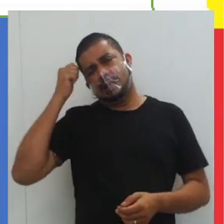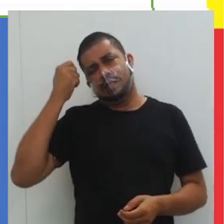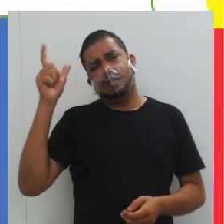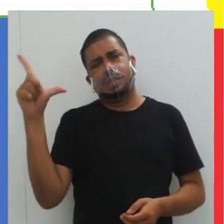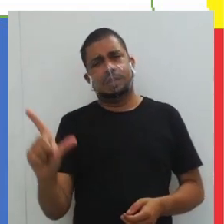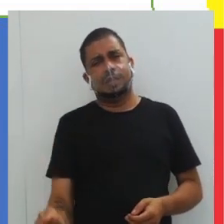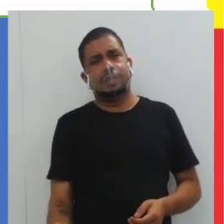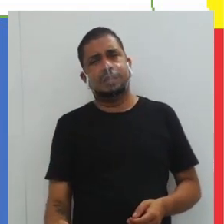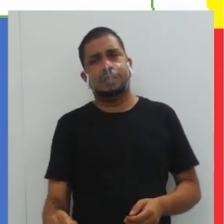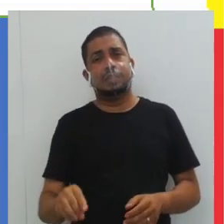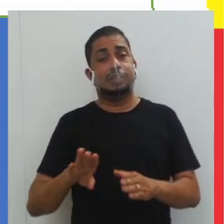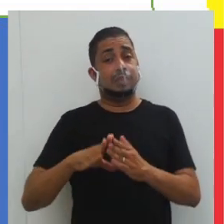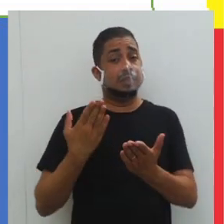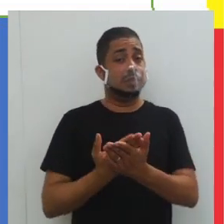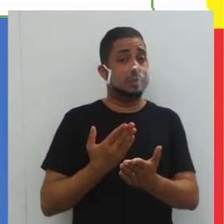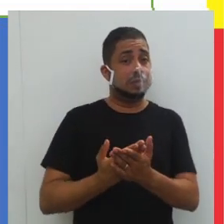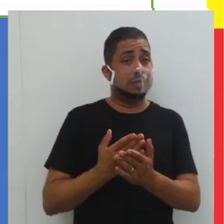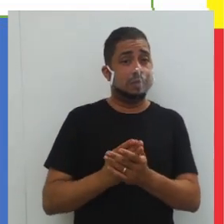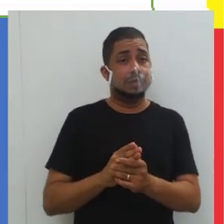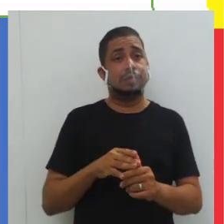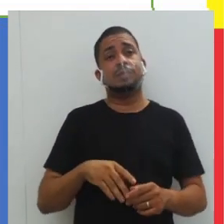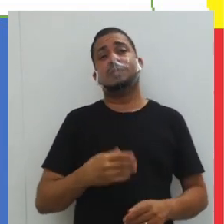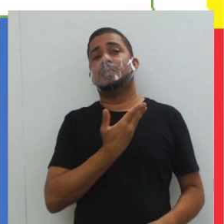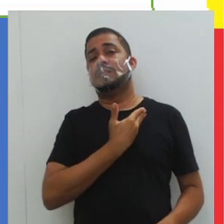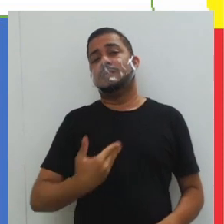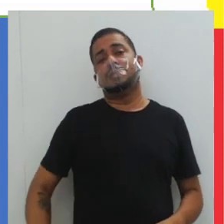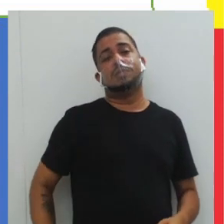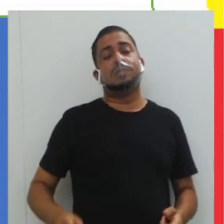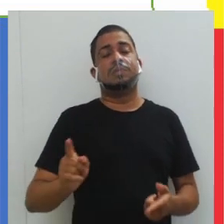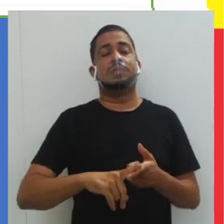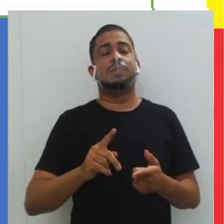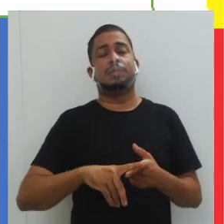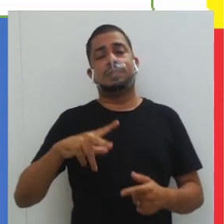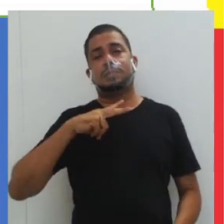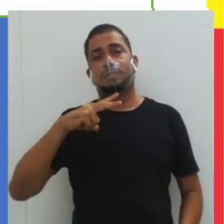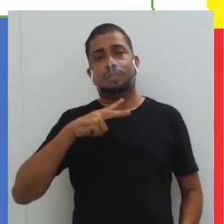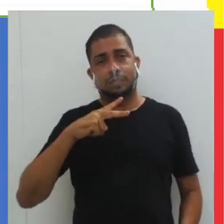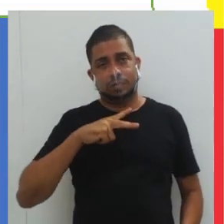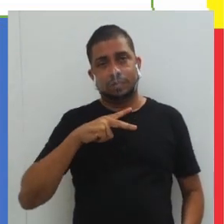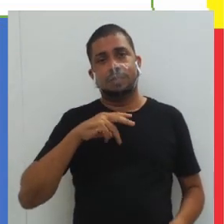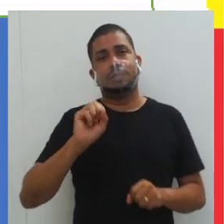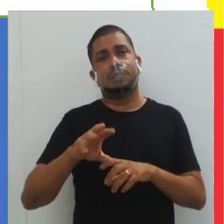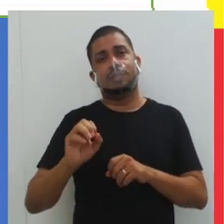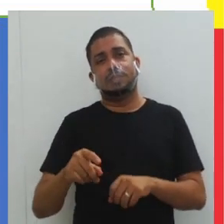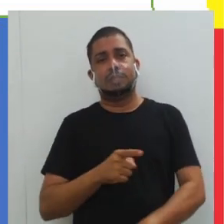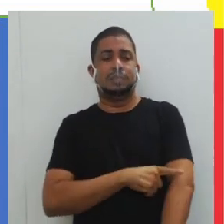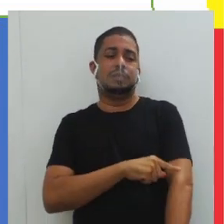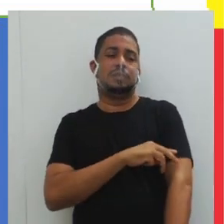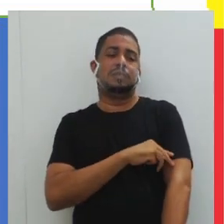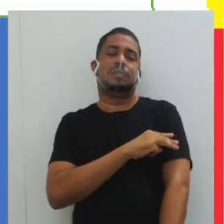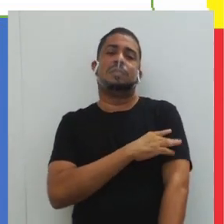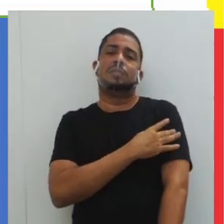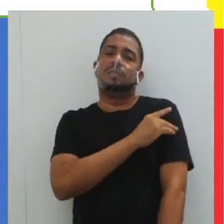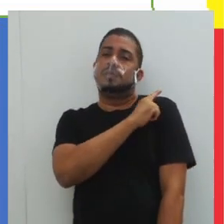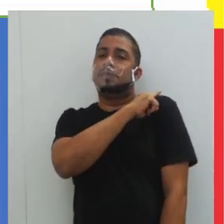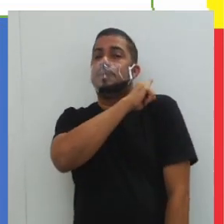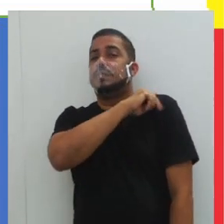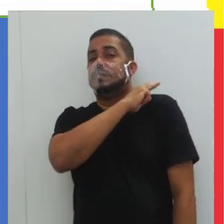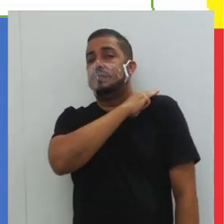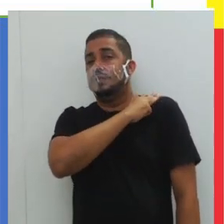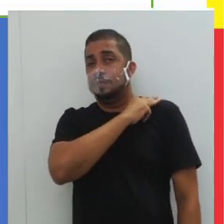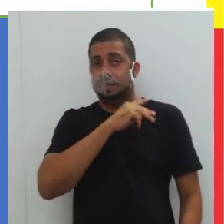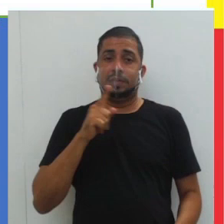africana, nas escolas públicas e privadas, do ensino fundamental e médio.